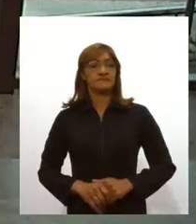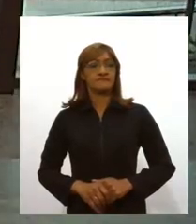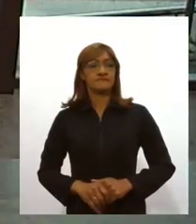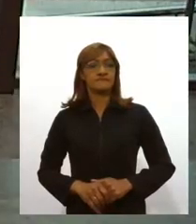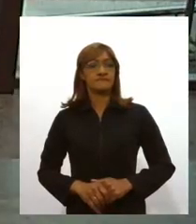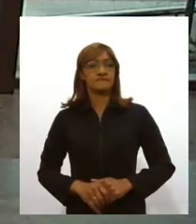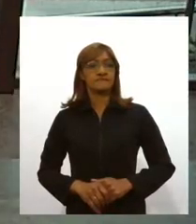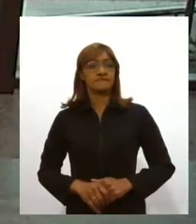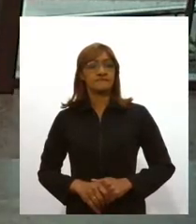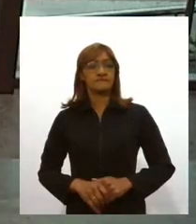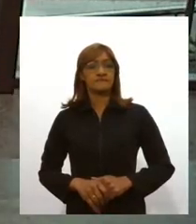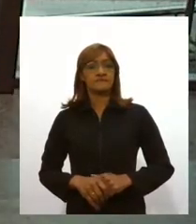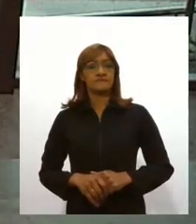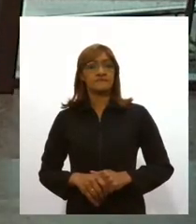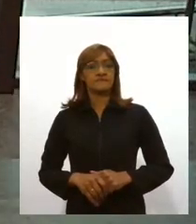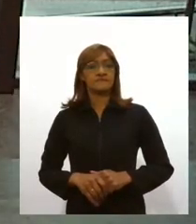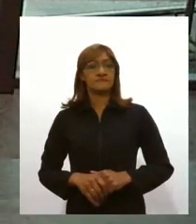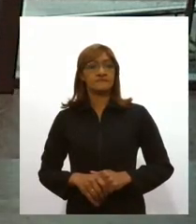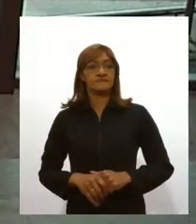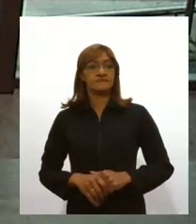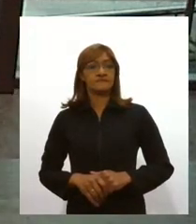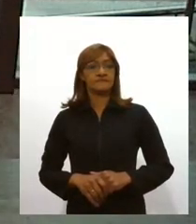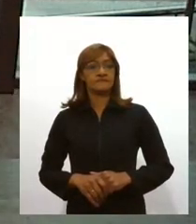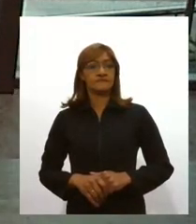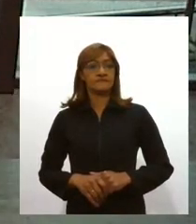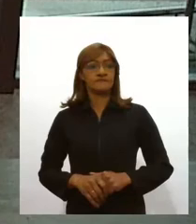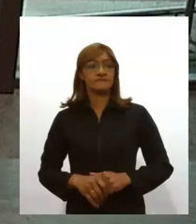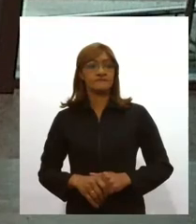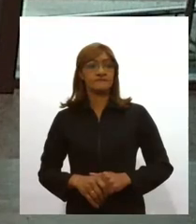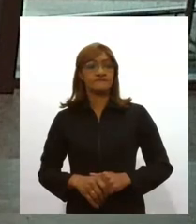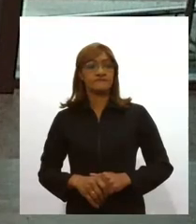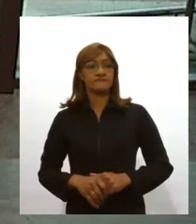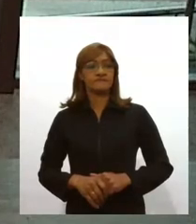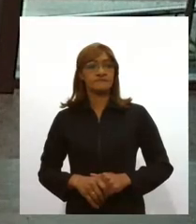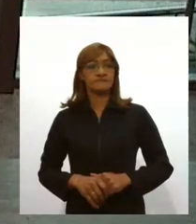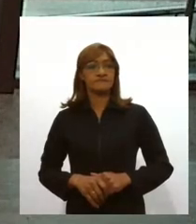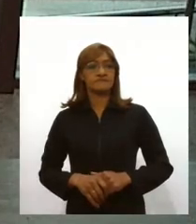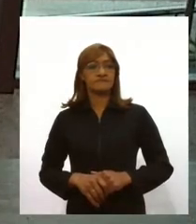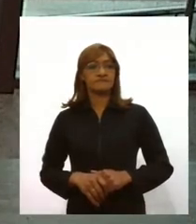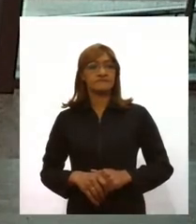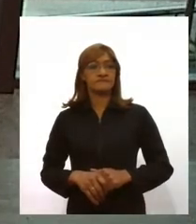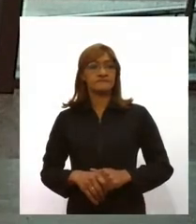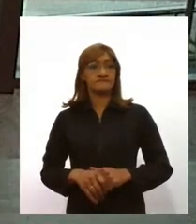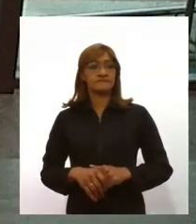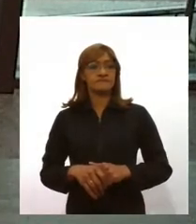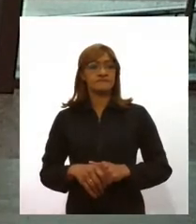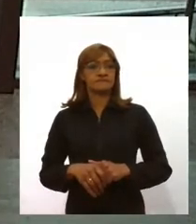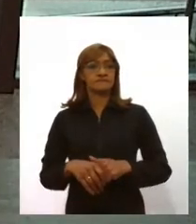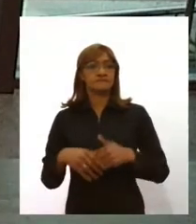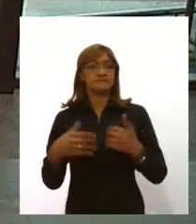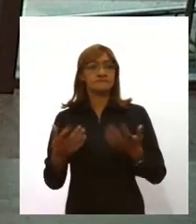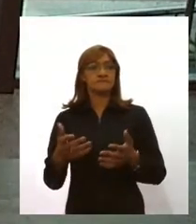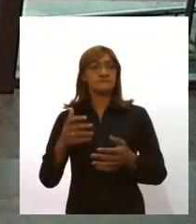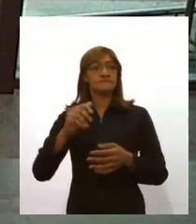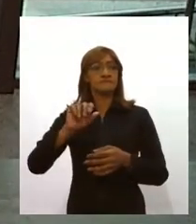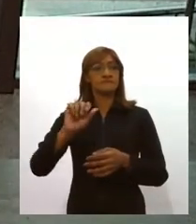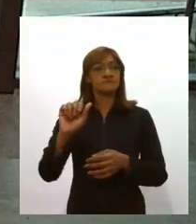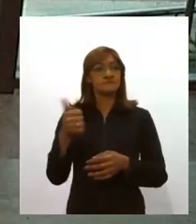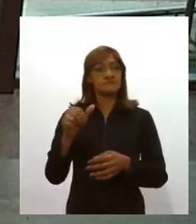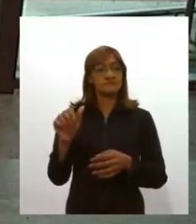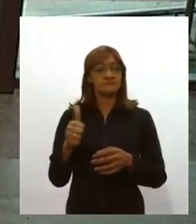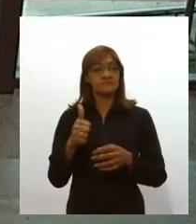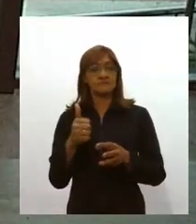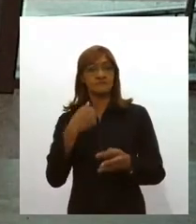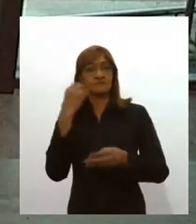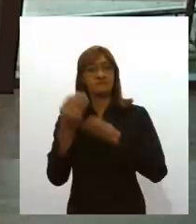Esses bons números fizeram com que essa abertura,